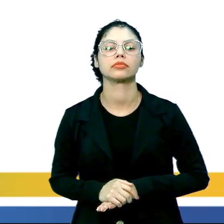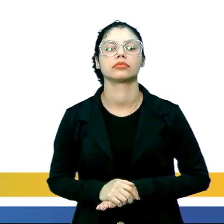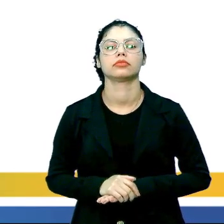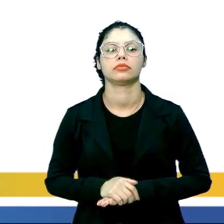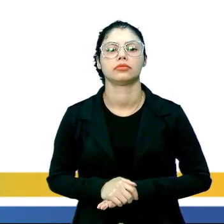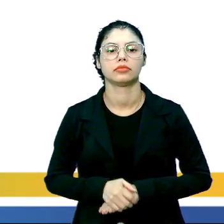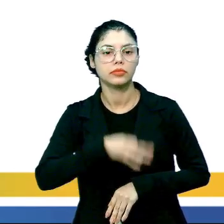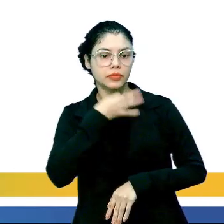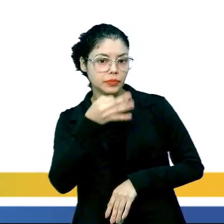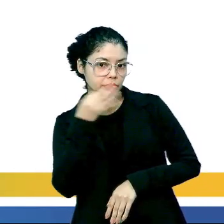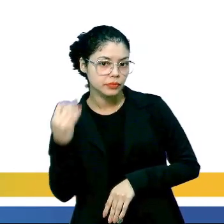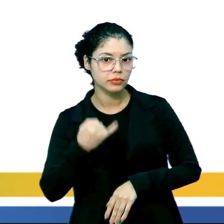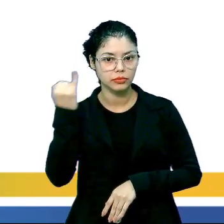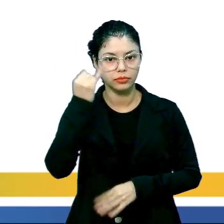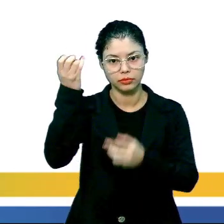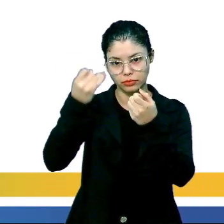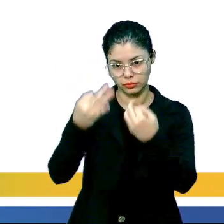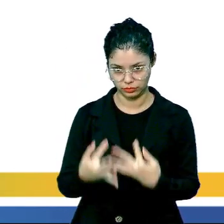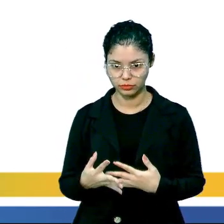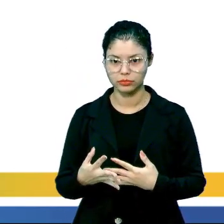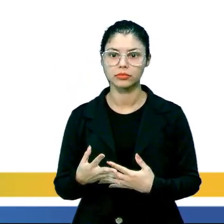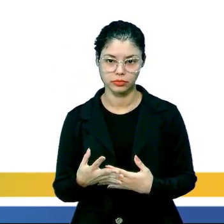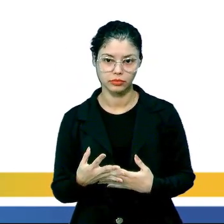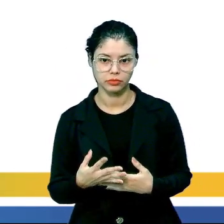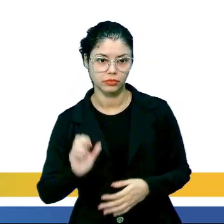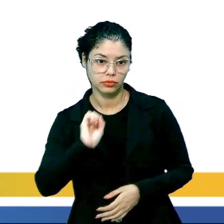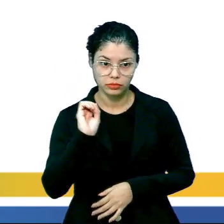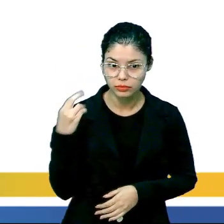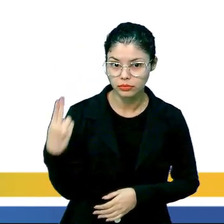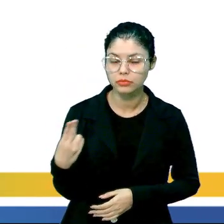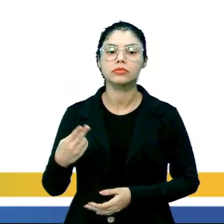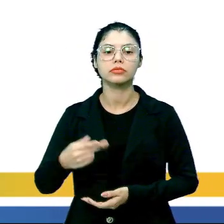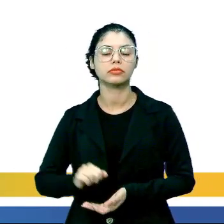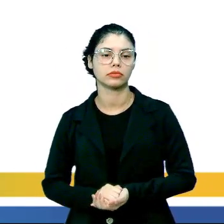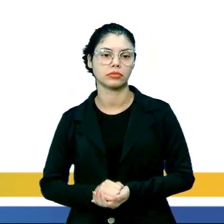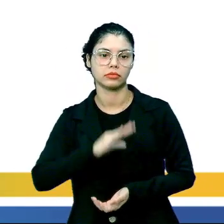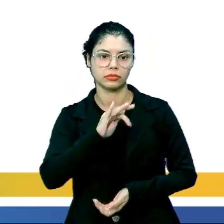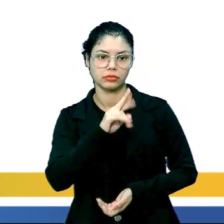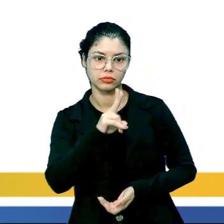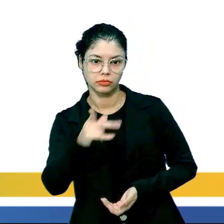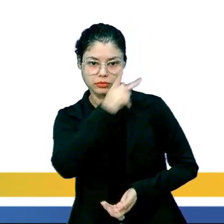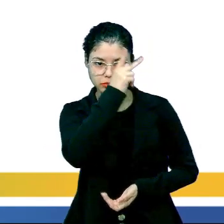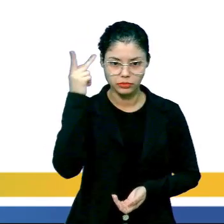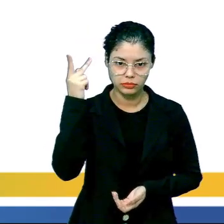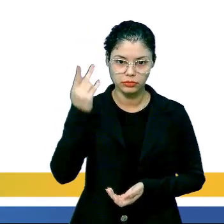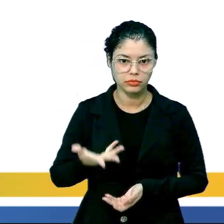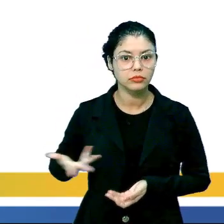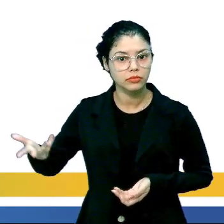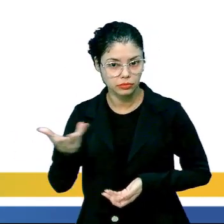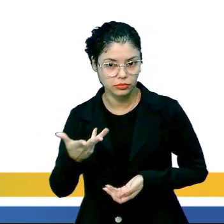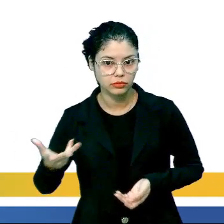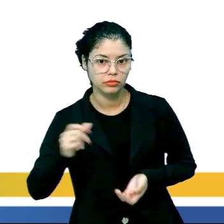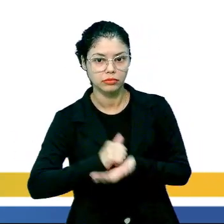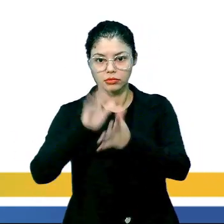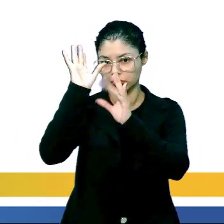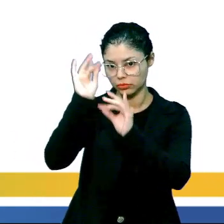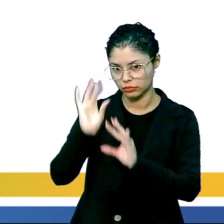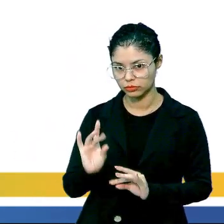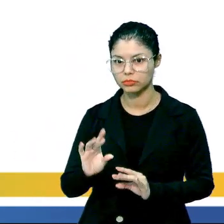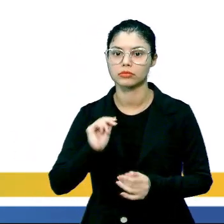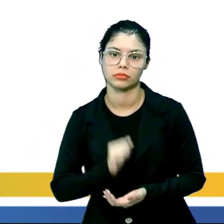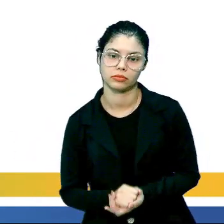Continuando. No argumento de princípio, a justificativa é um princípio, ou seja, uma crença pessoal